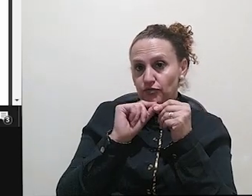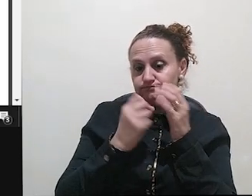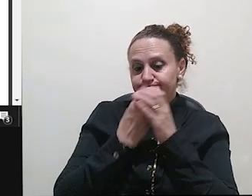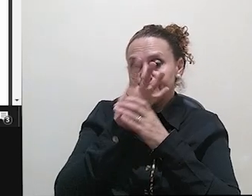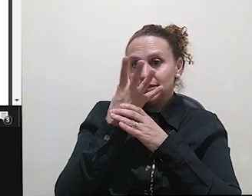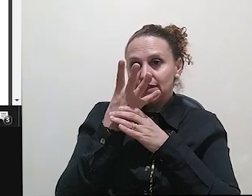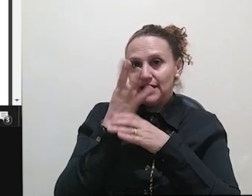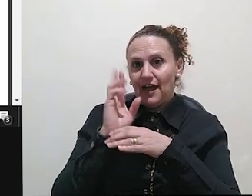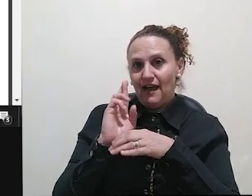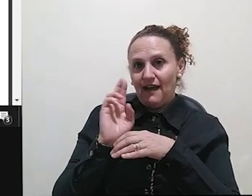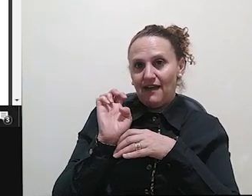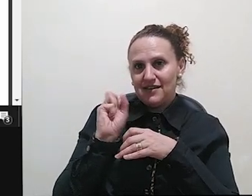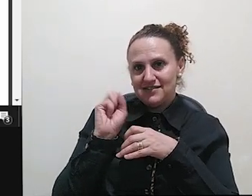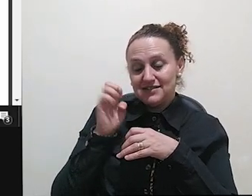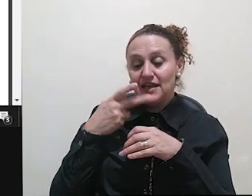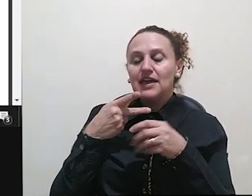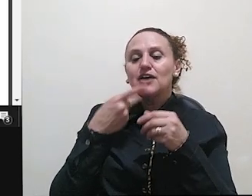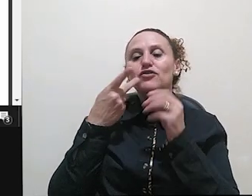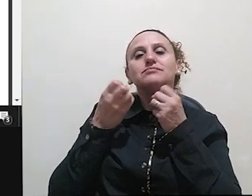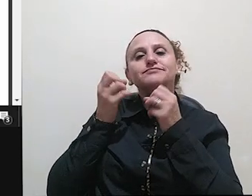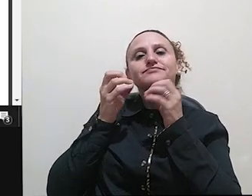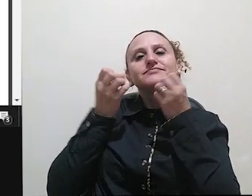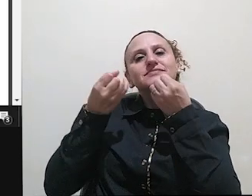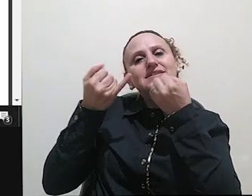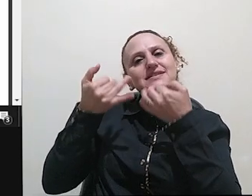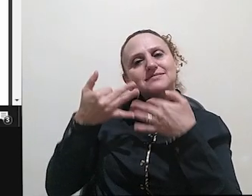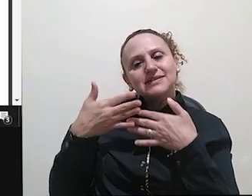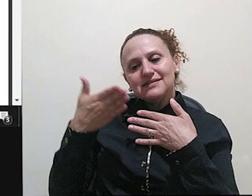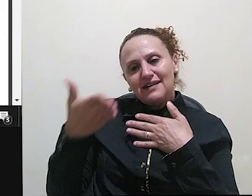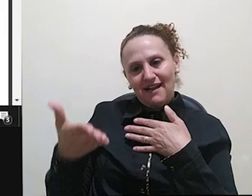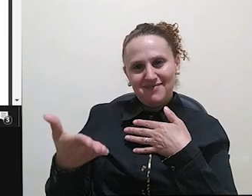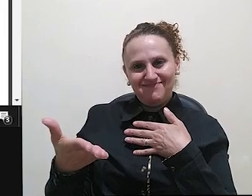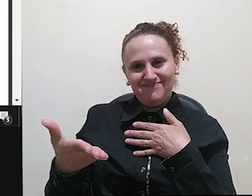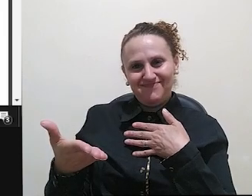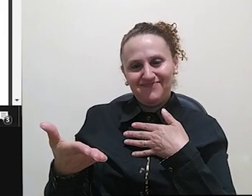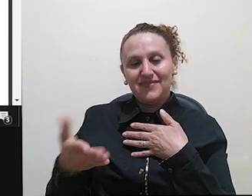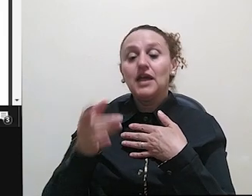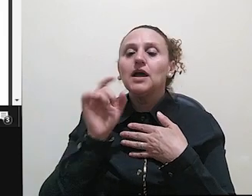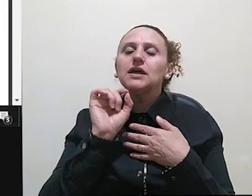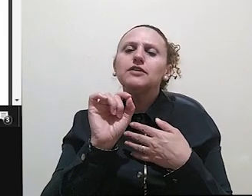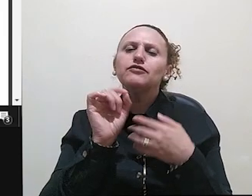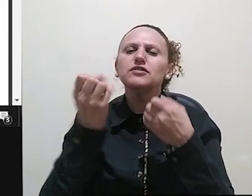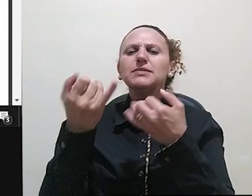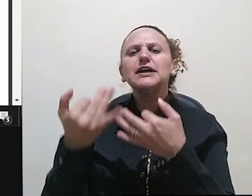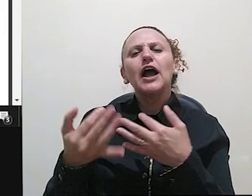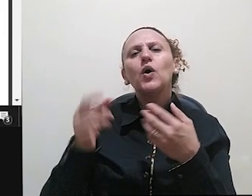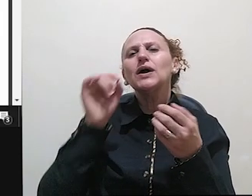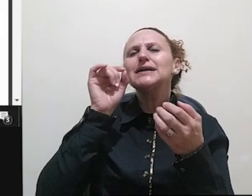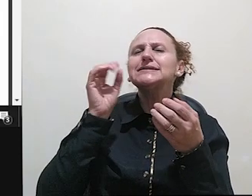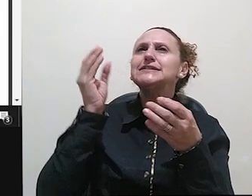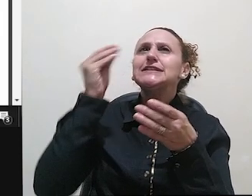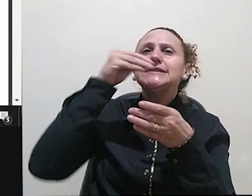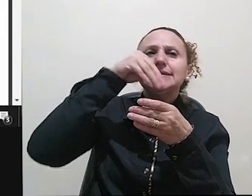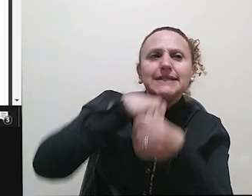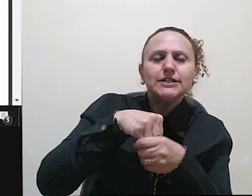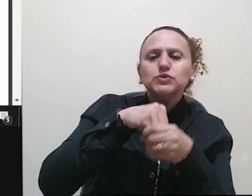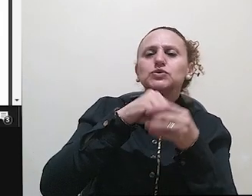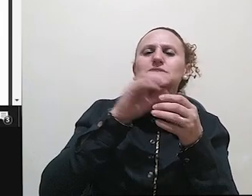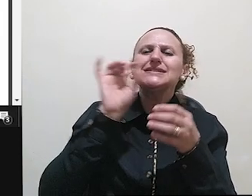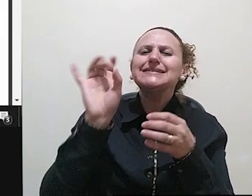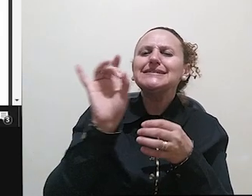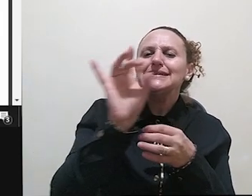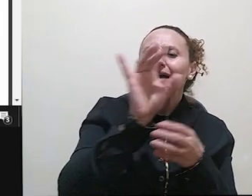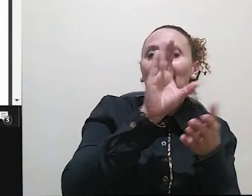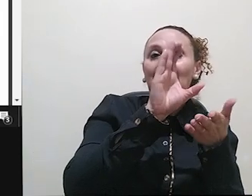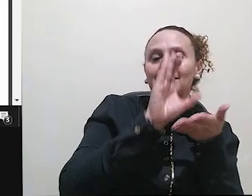né? É nesse sentido. Então ele fala dos pontos que tem, inclusive, dentro de cada capítulo, e ele